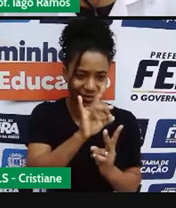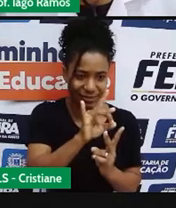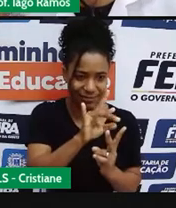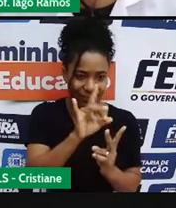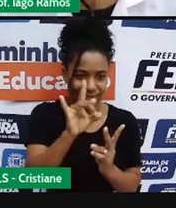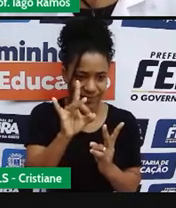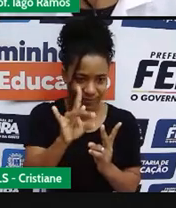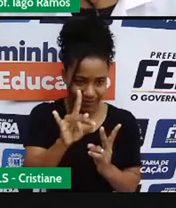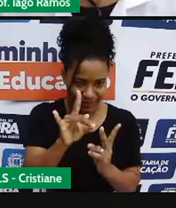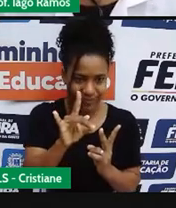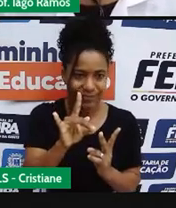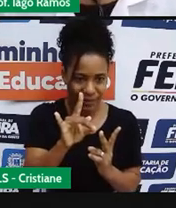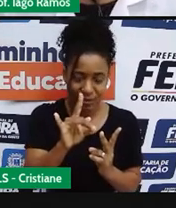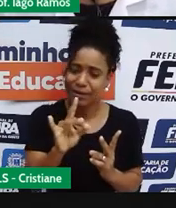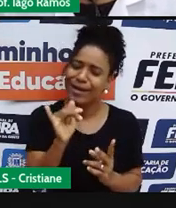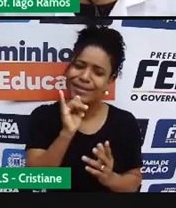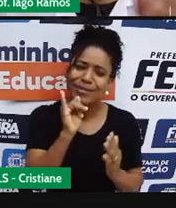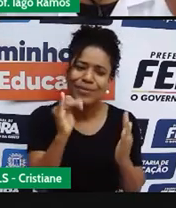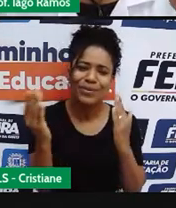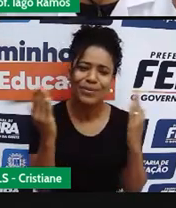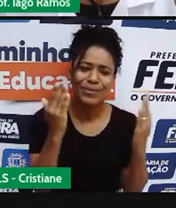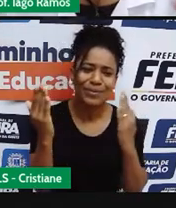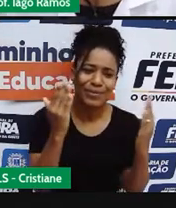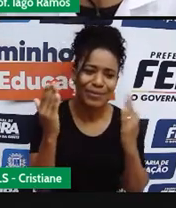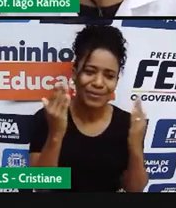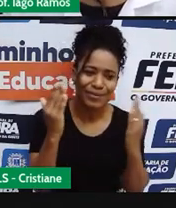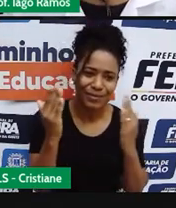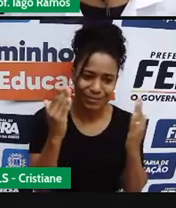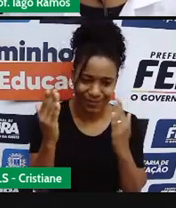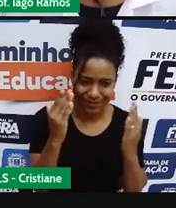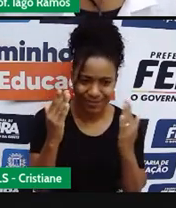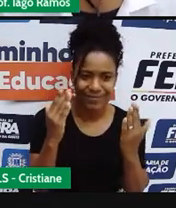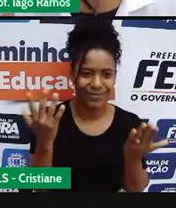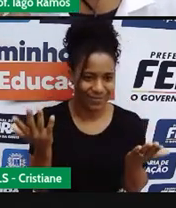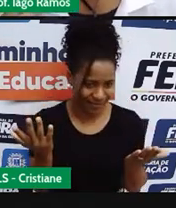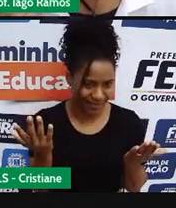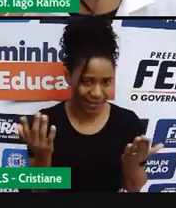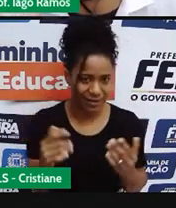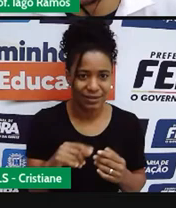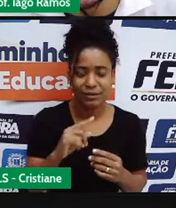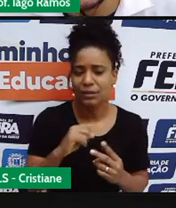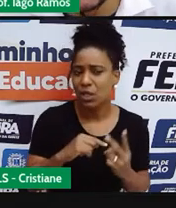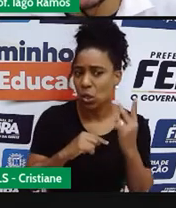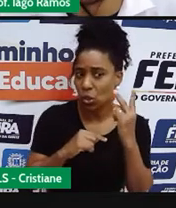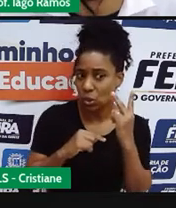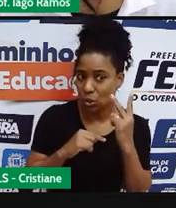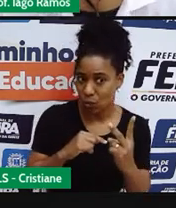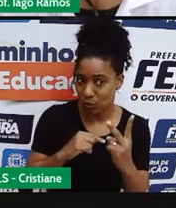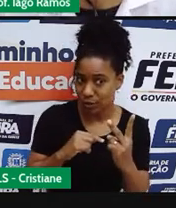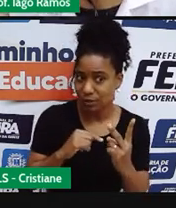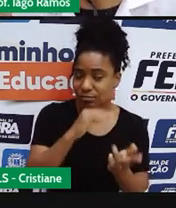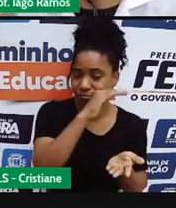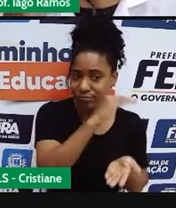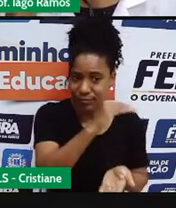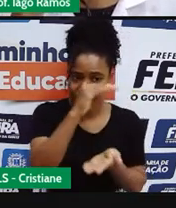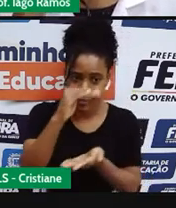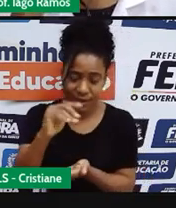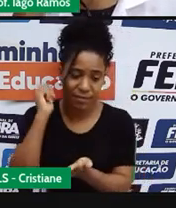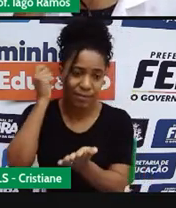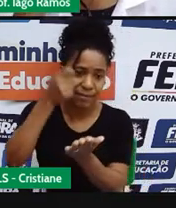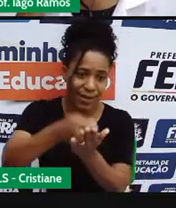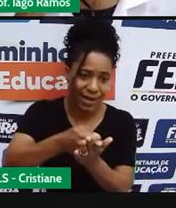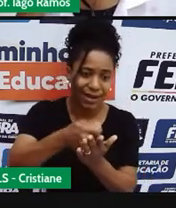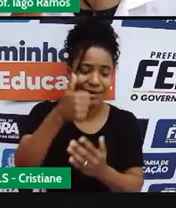acontecem de fato conosco, tá? Então, se por dois quilogramas a pessoa vai pagar dez reais, o que acontece